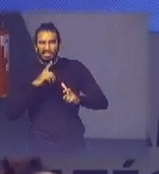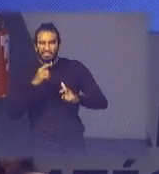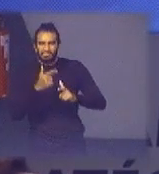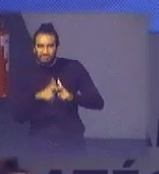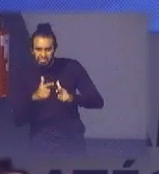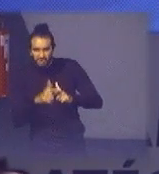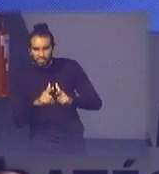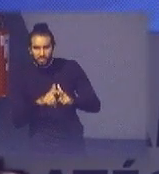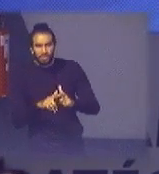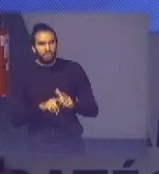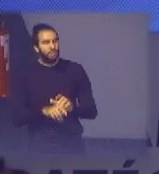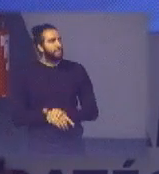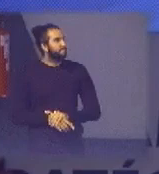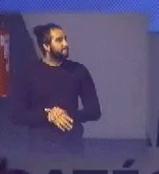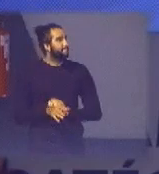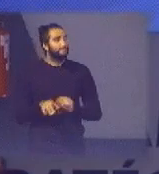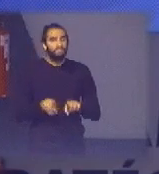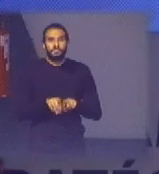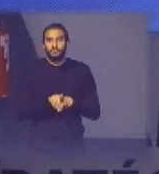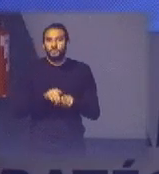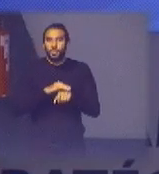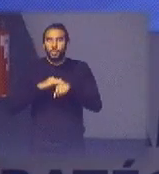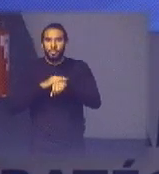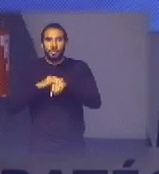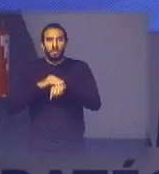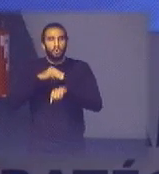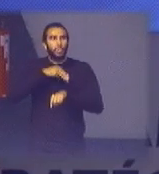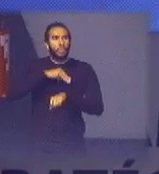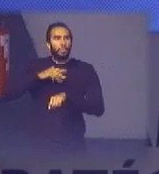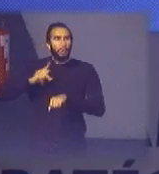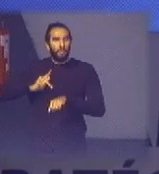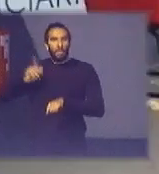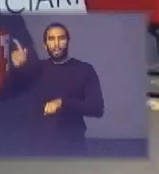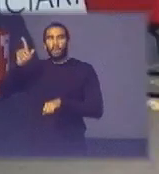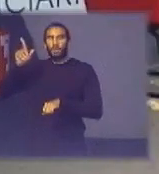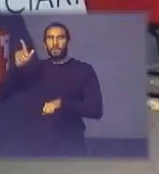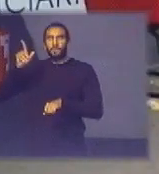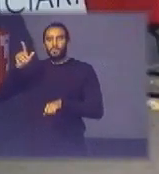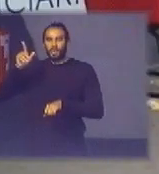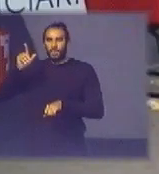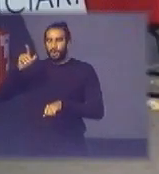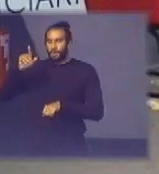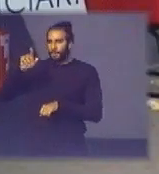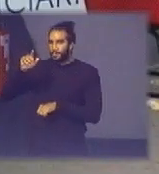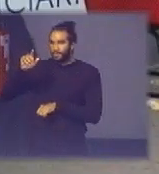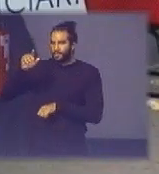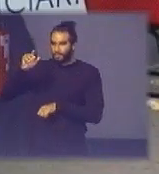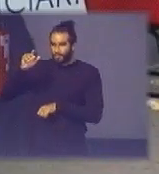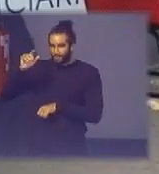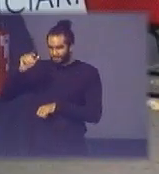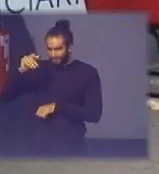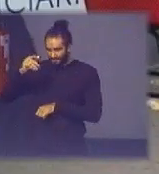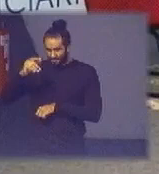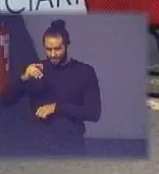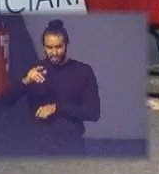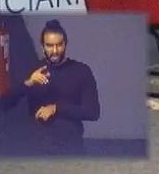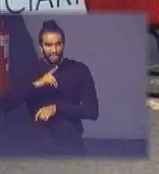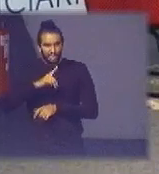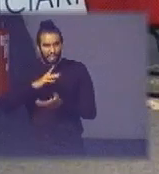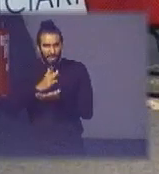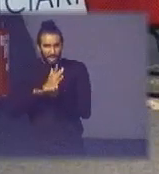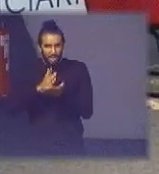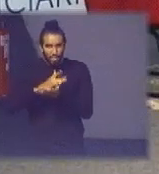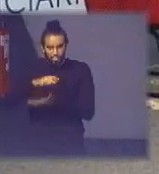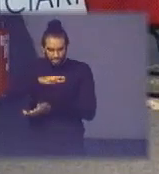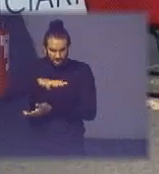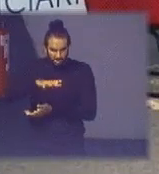a gente chegou a conversar também com o Ministério Público Estadual em Pernambuco na época em função de algumas visitas técnicas que fizemos e vimos áreas como essa